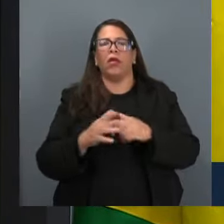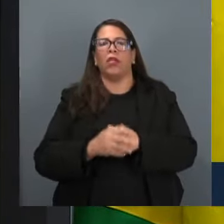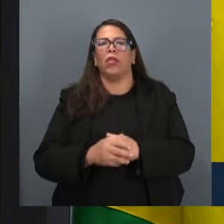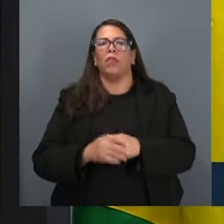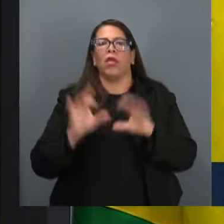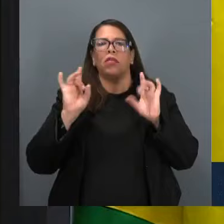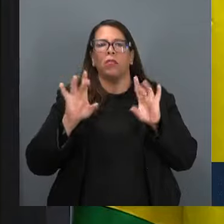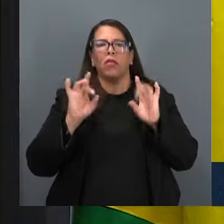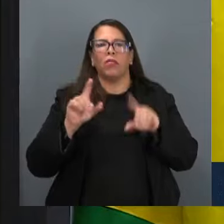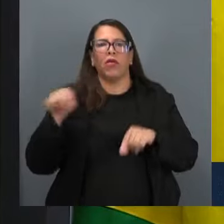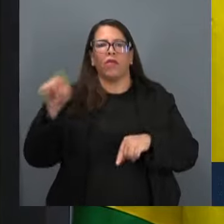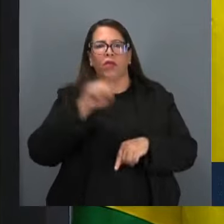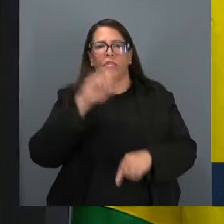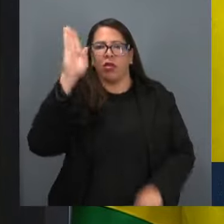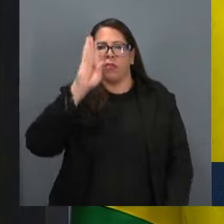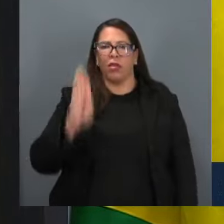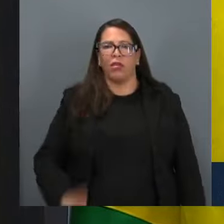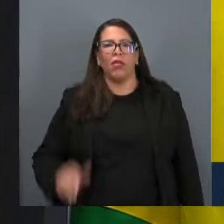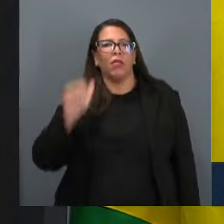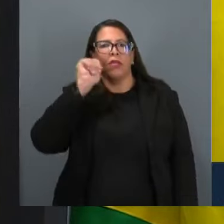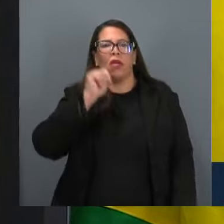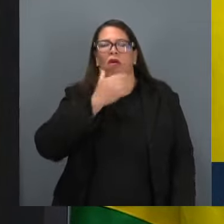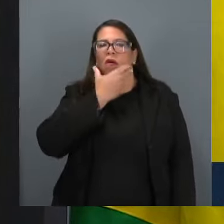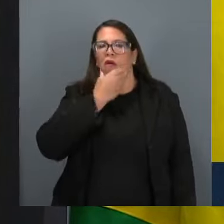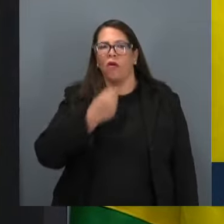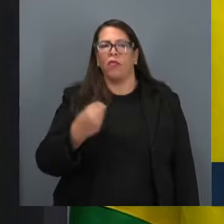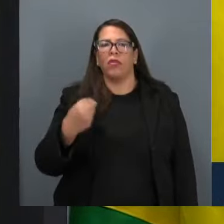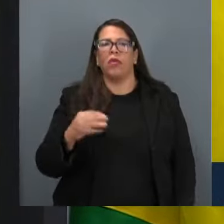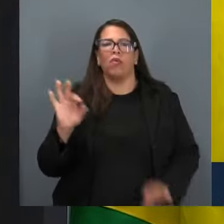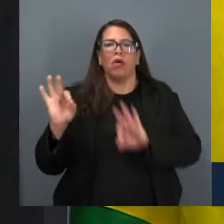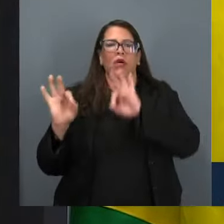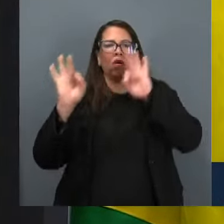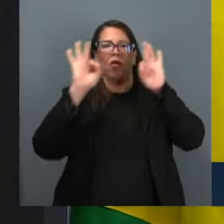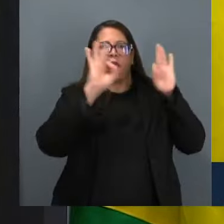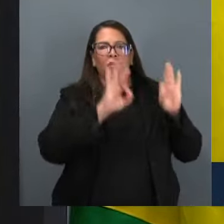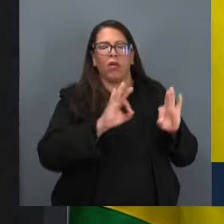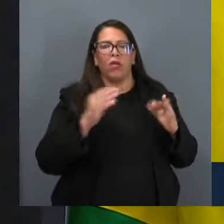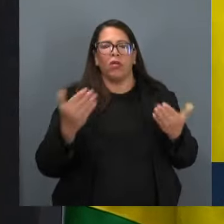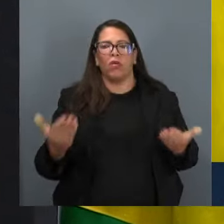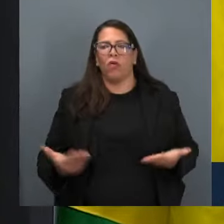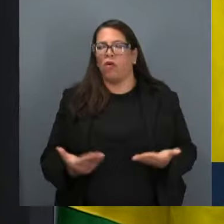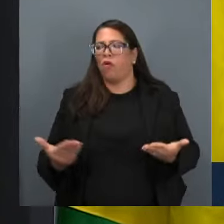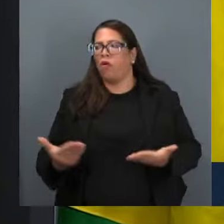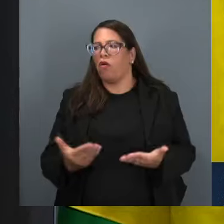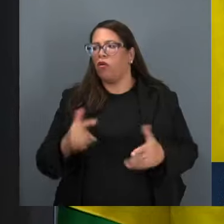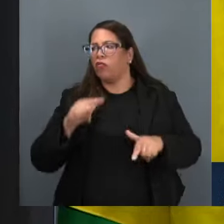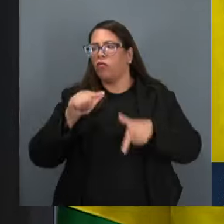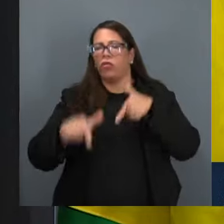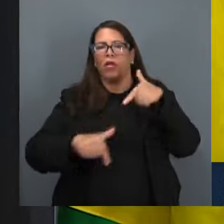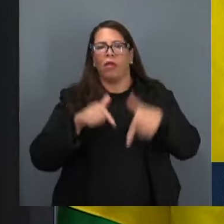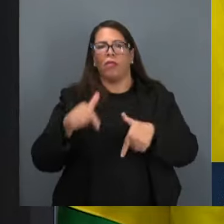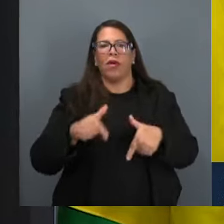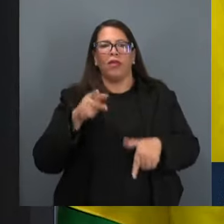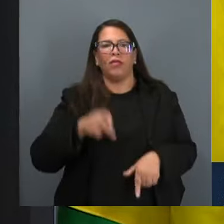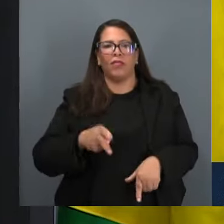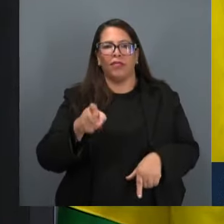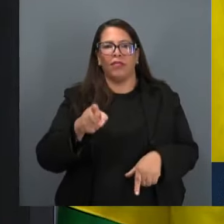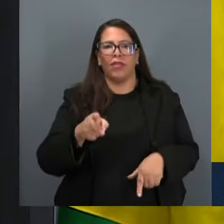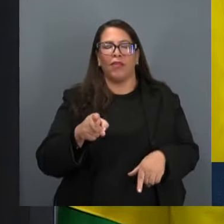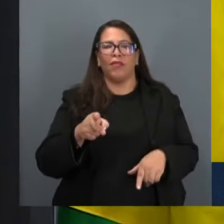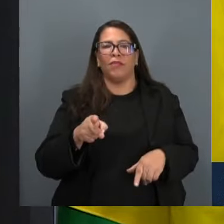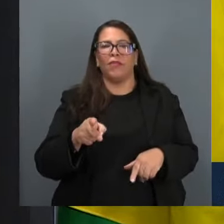especialmente você, brasileira, brasileiro, que está nos acompanhando num trabalho sempre muito